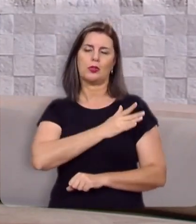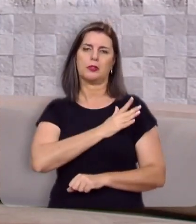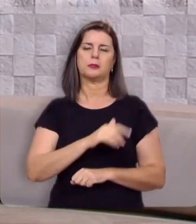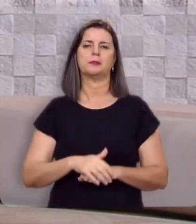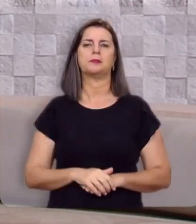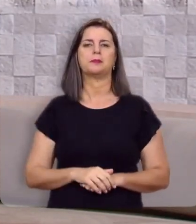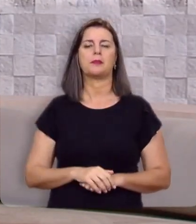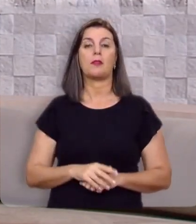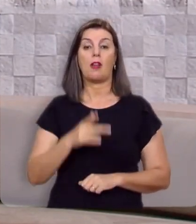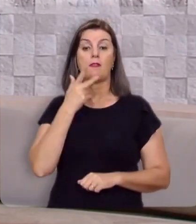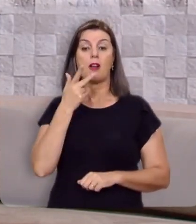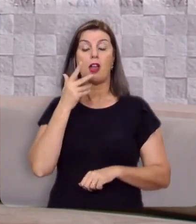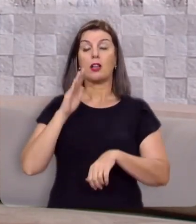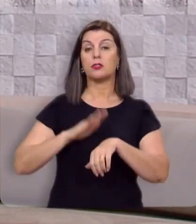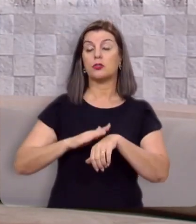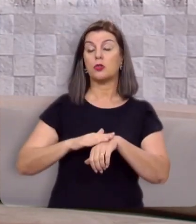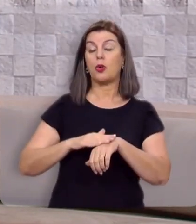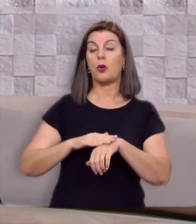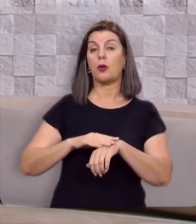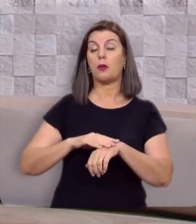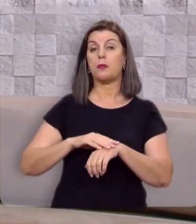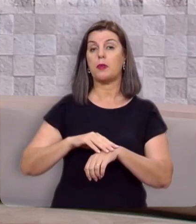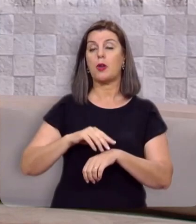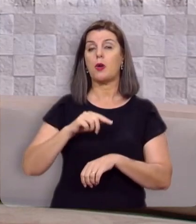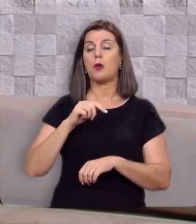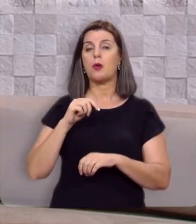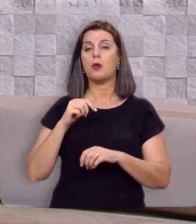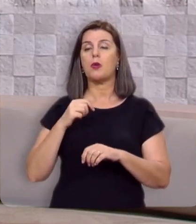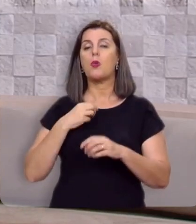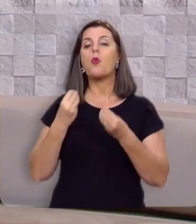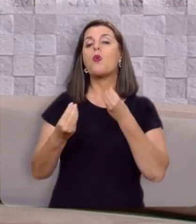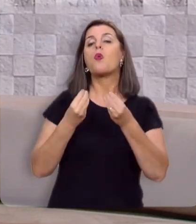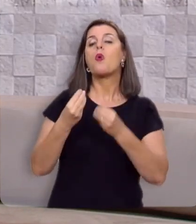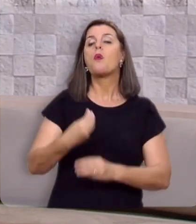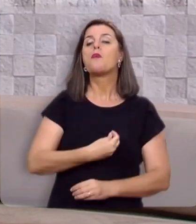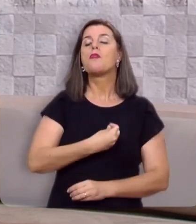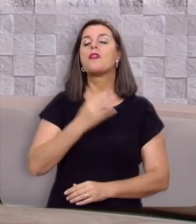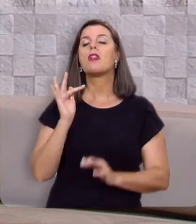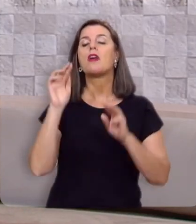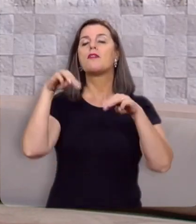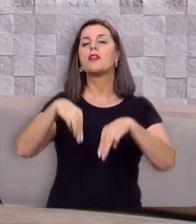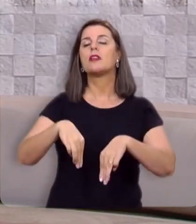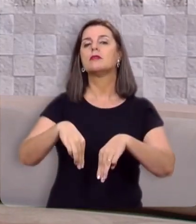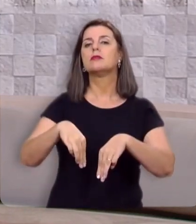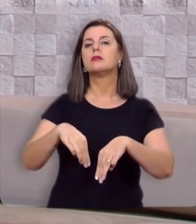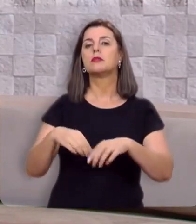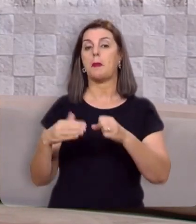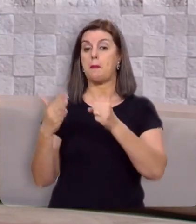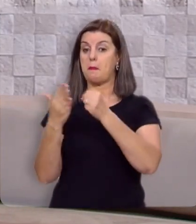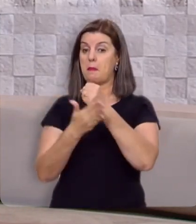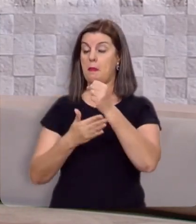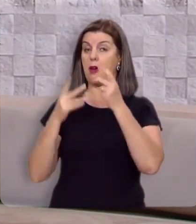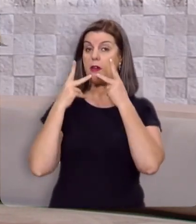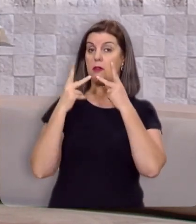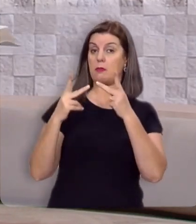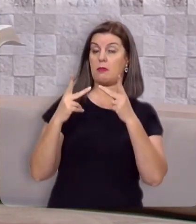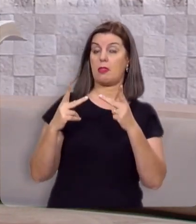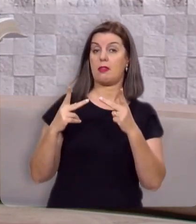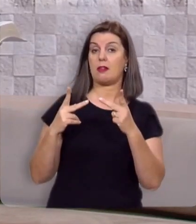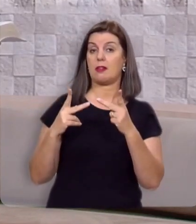Eu quero falar para você sobre o balanço final da vida e vou basear esta mensagem